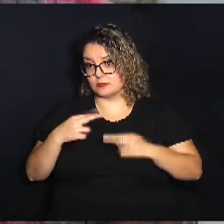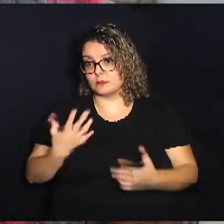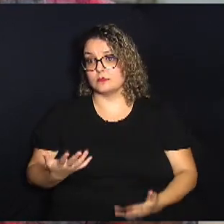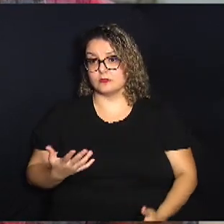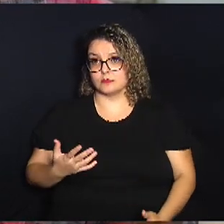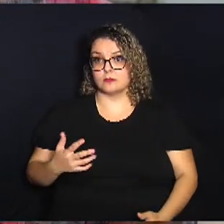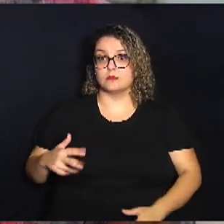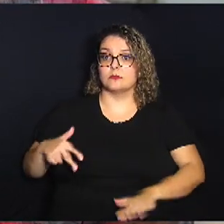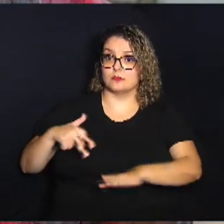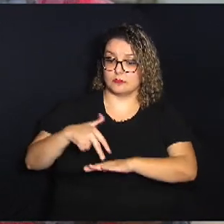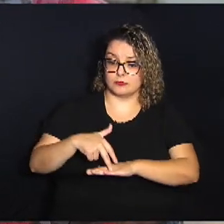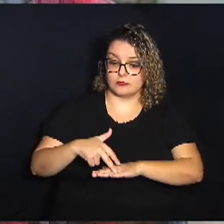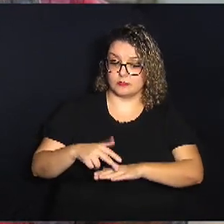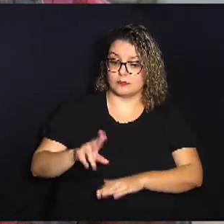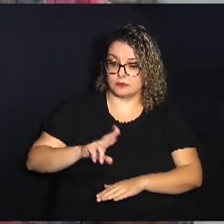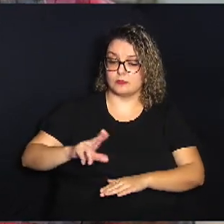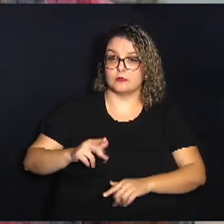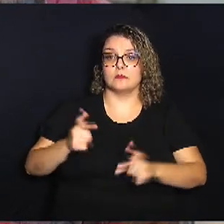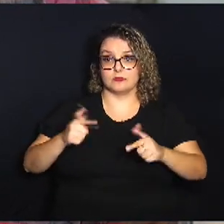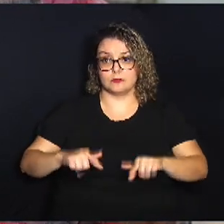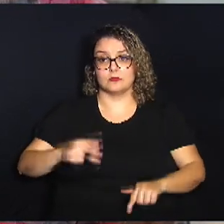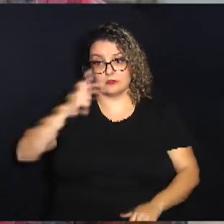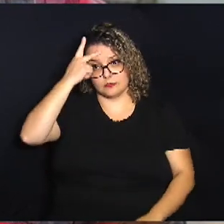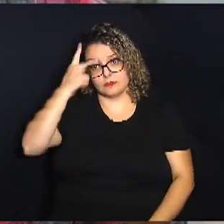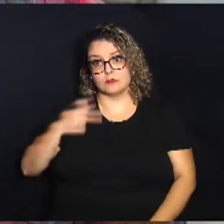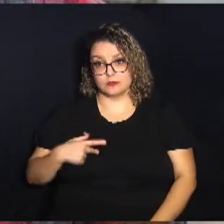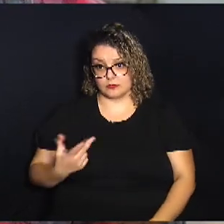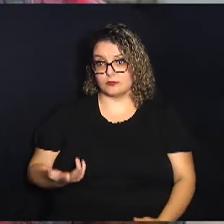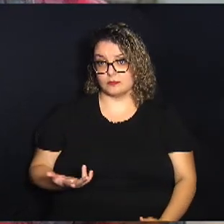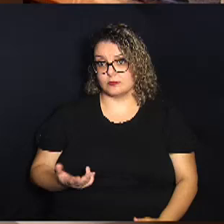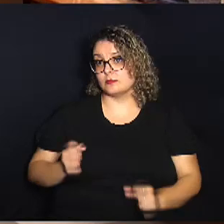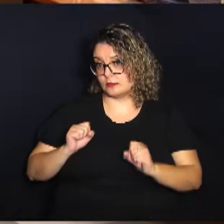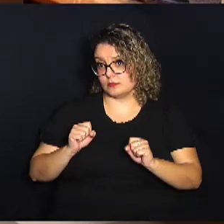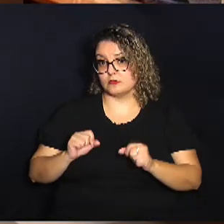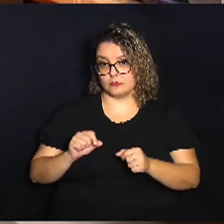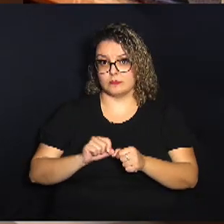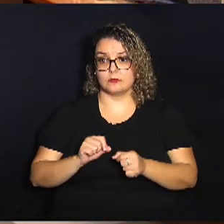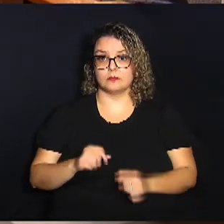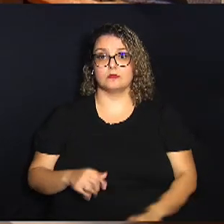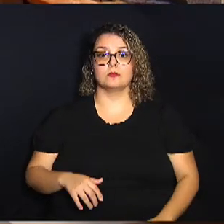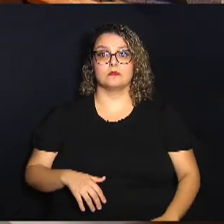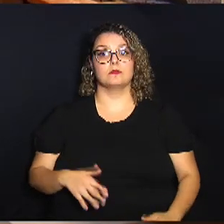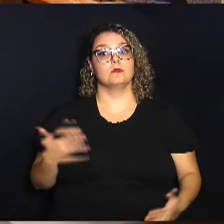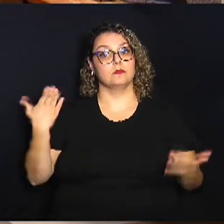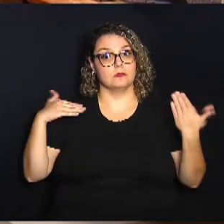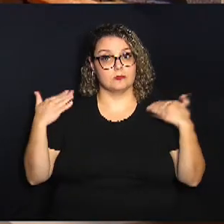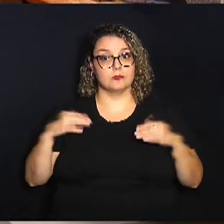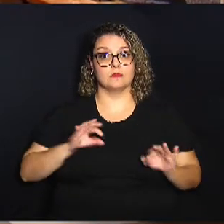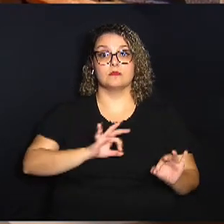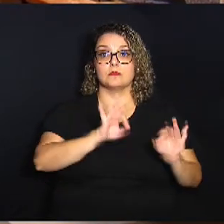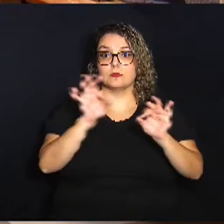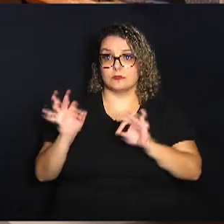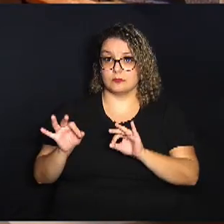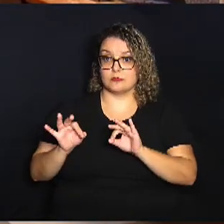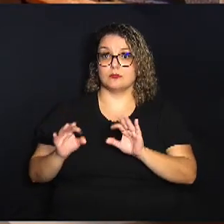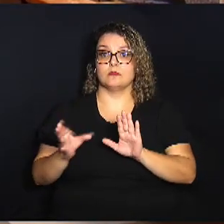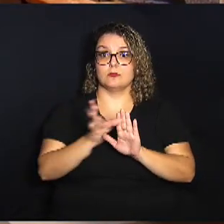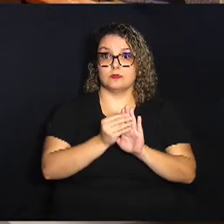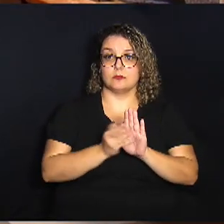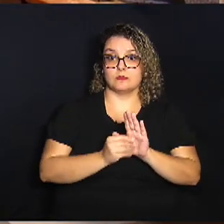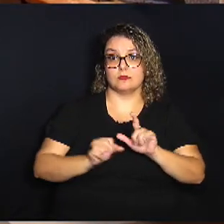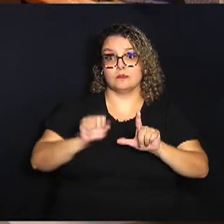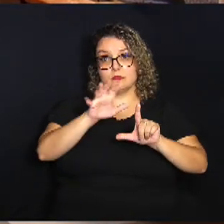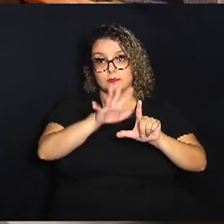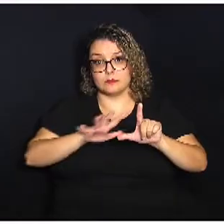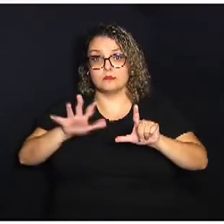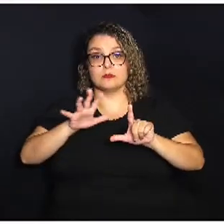ocupação desse espaço que eles mesmos podem realizar Durante o passeio os alunos assistiram a conteúdos audiovisuais